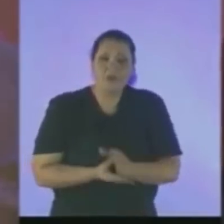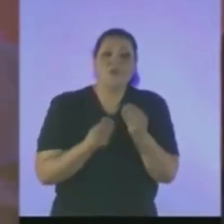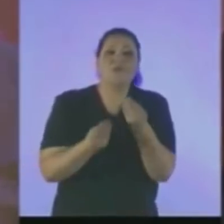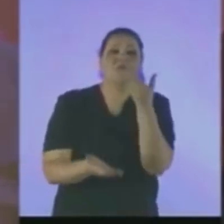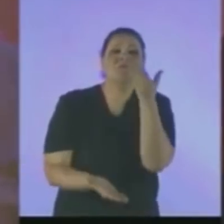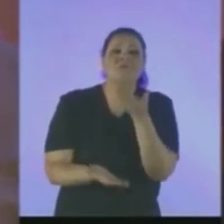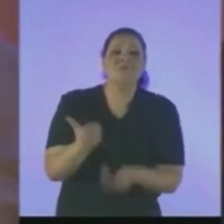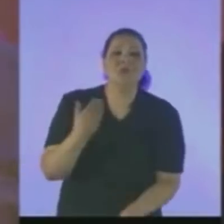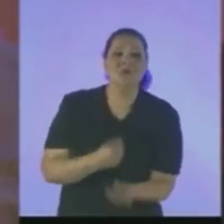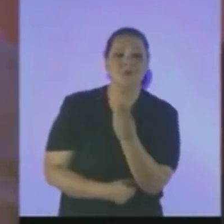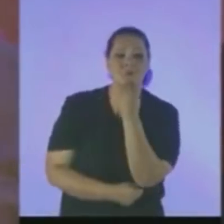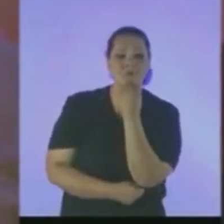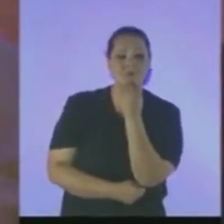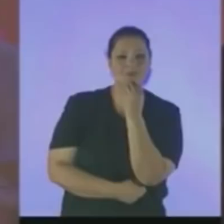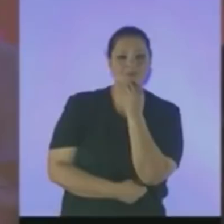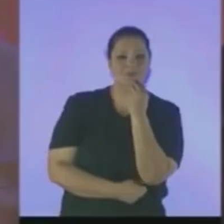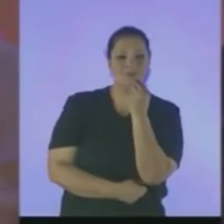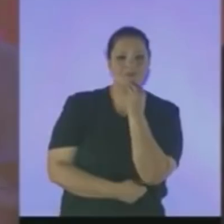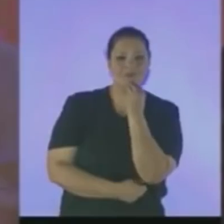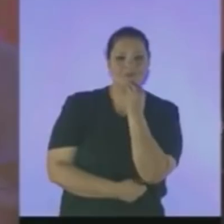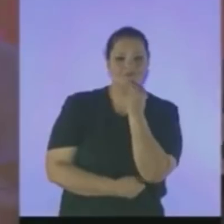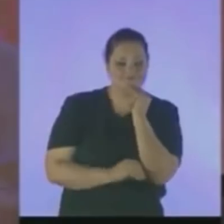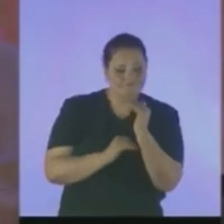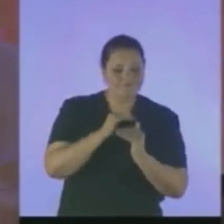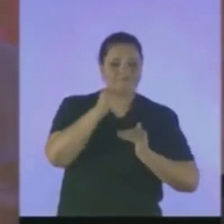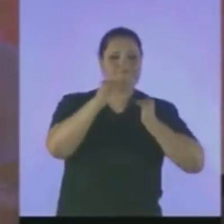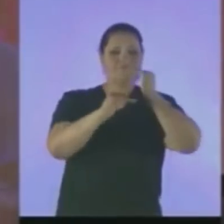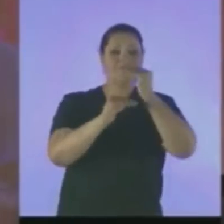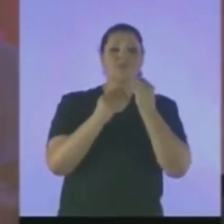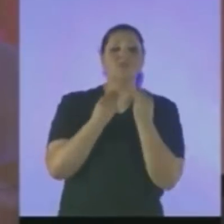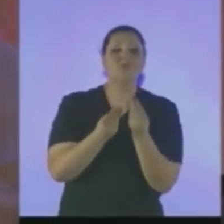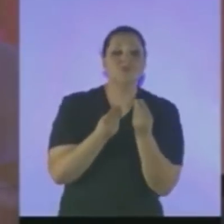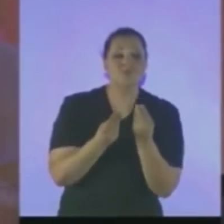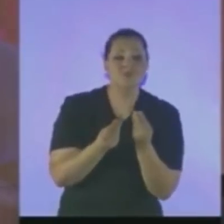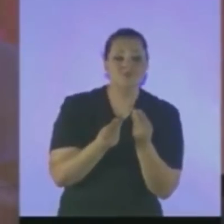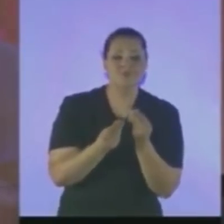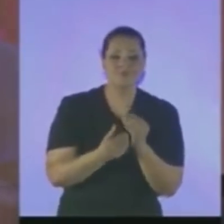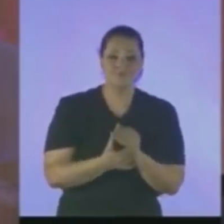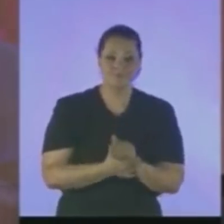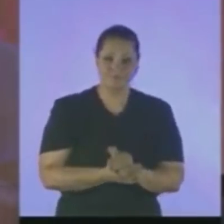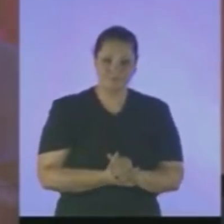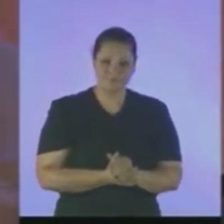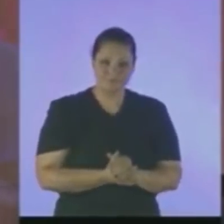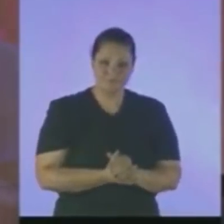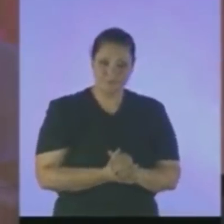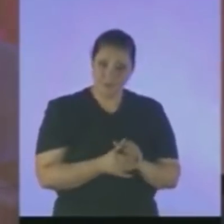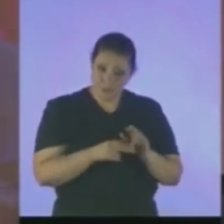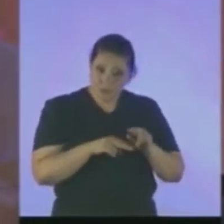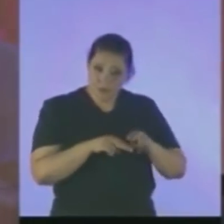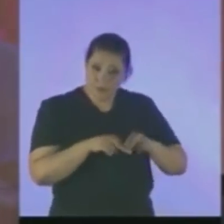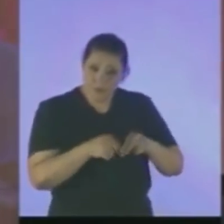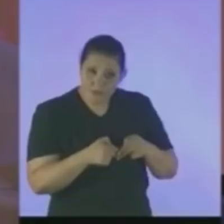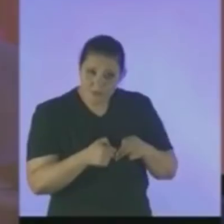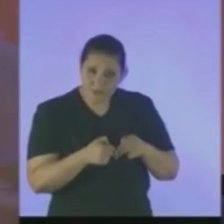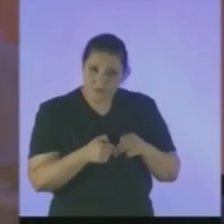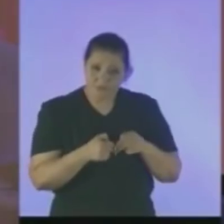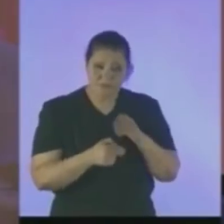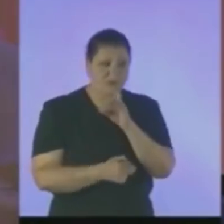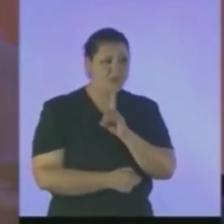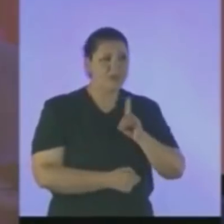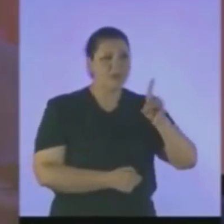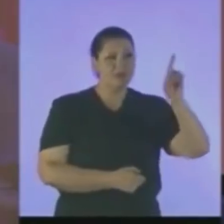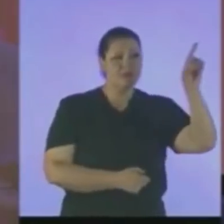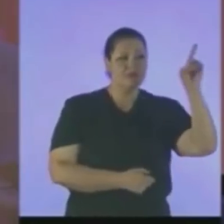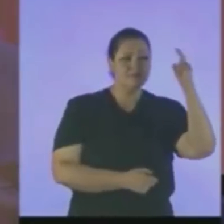De iluminar Então O supremo